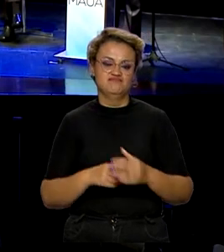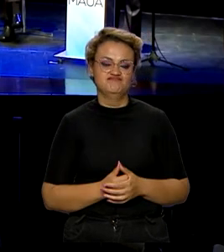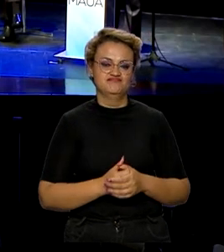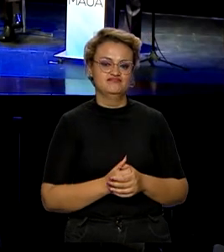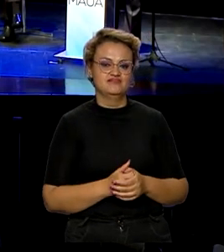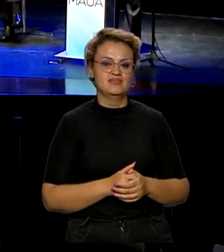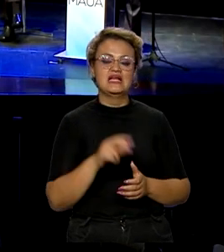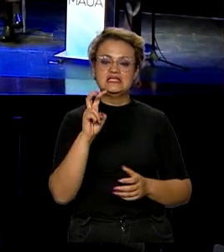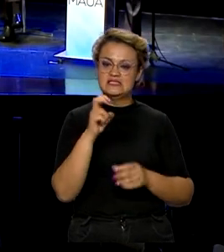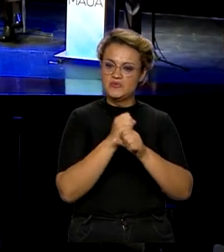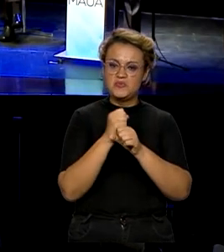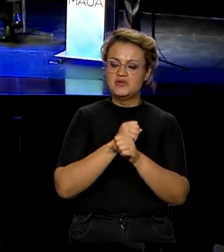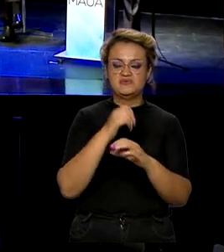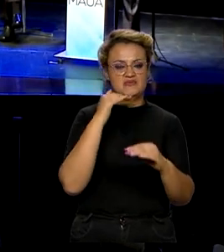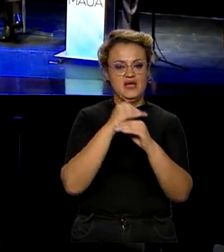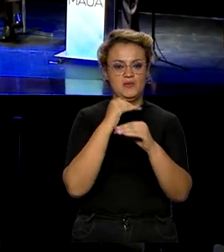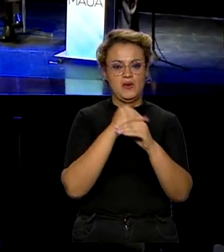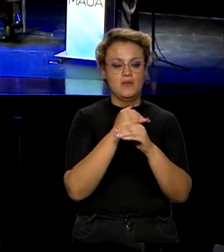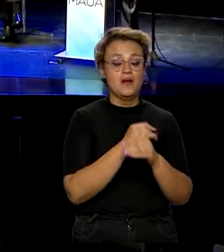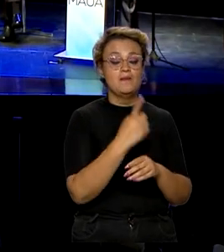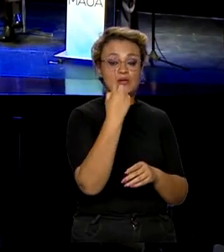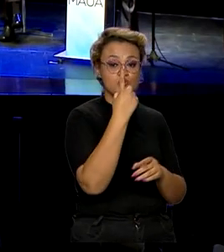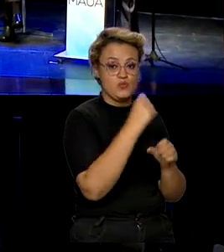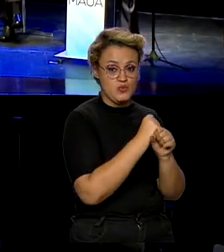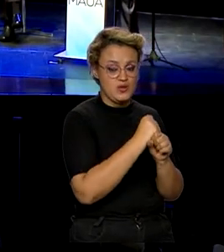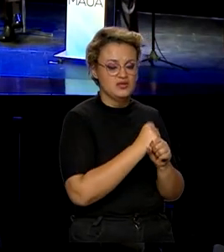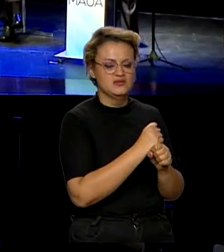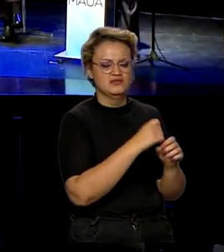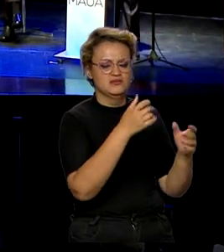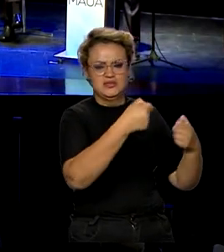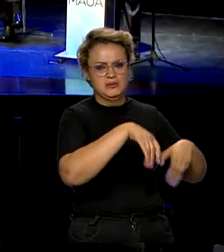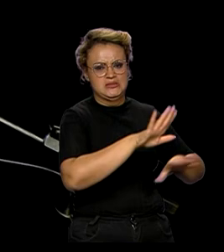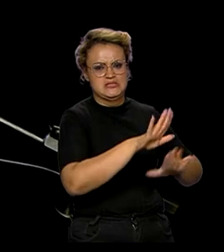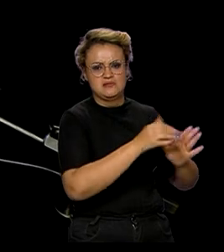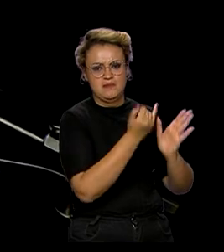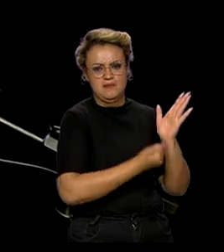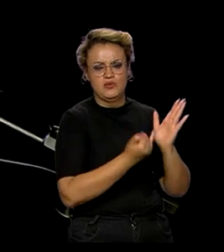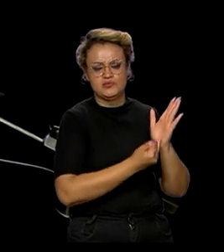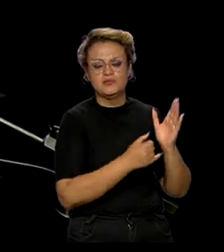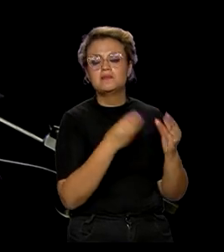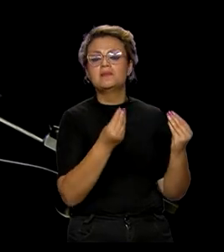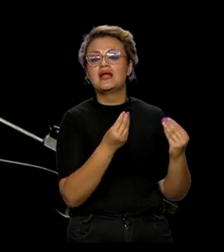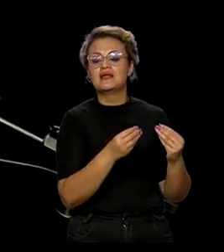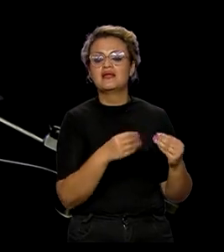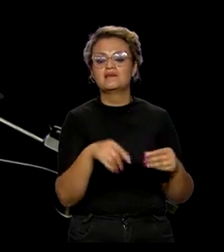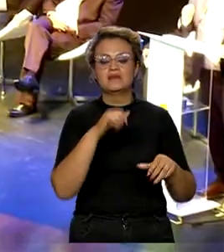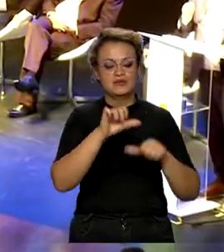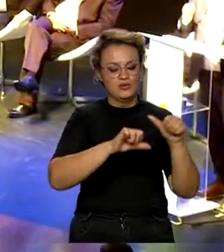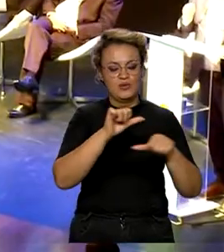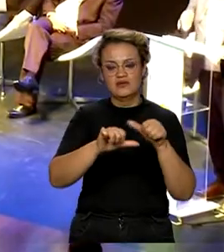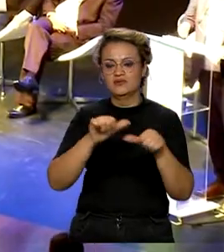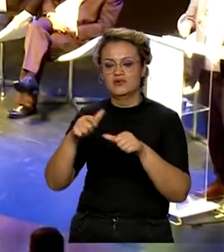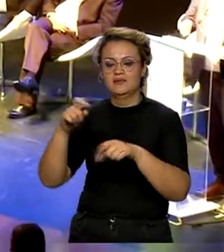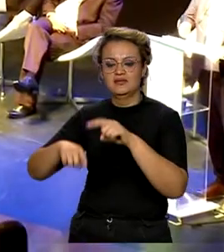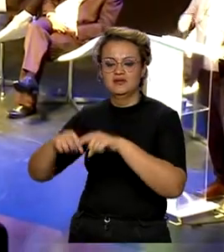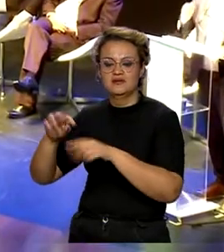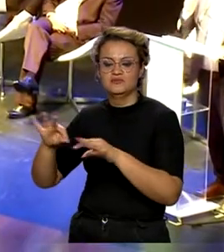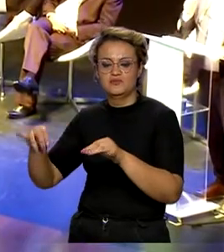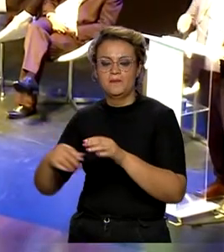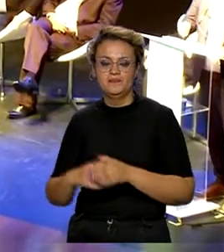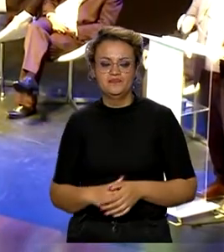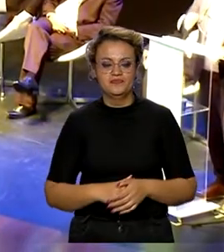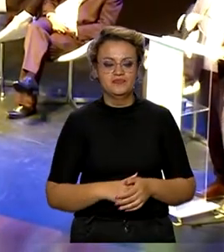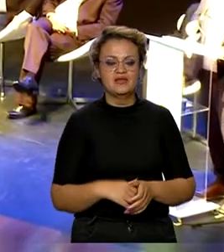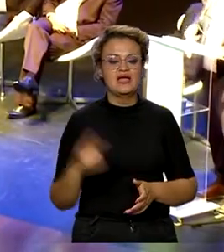de cinco anos é igual. Mas no primeiro ano eu abro mão de fluxo. Para quê? Para trocar as máquinas. Alckmin acompanhou,